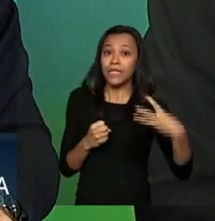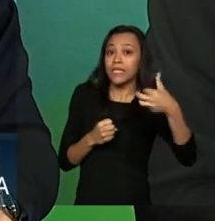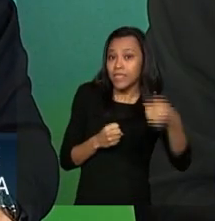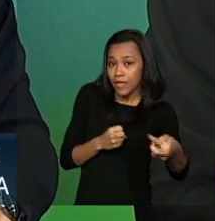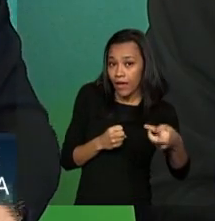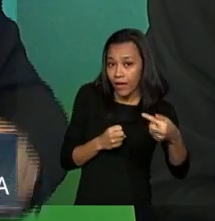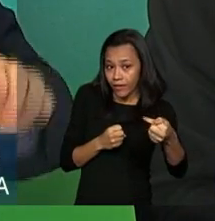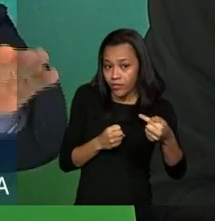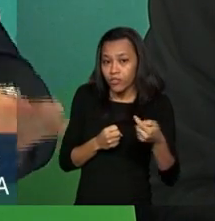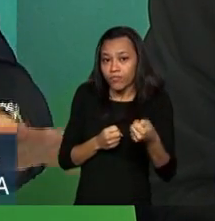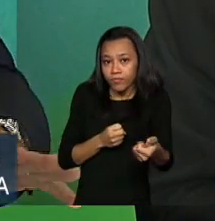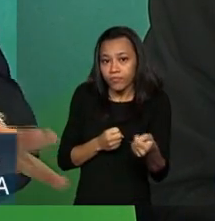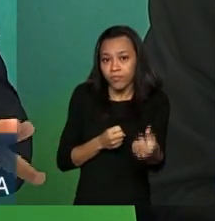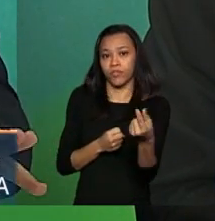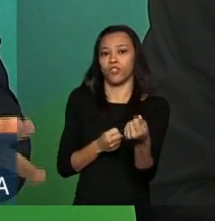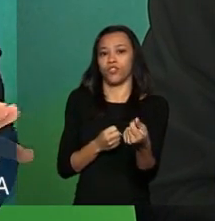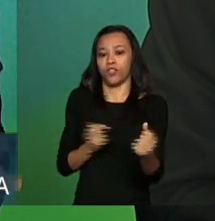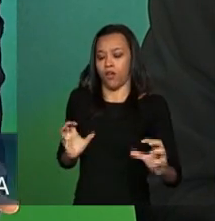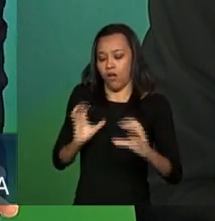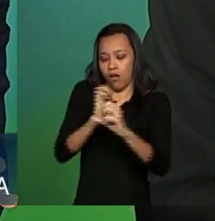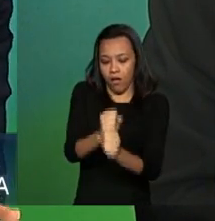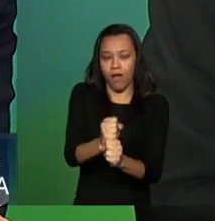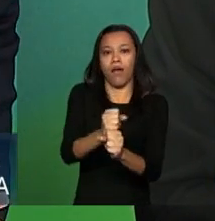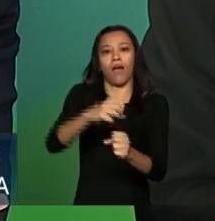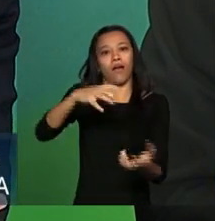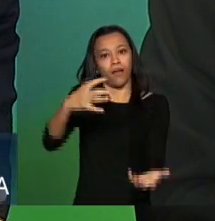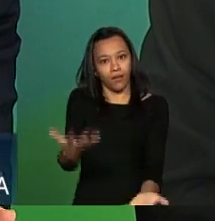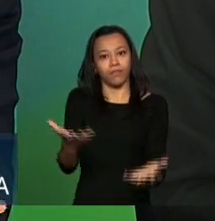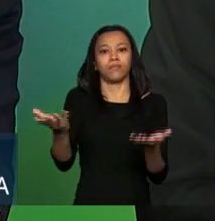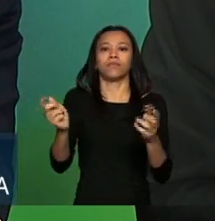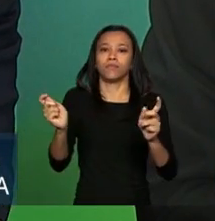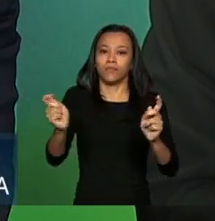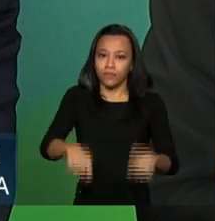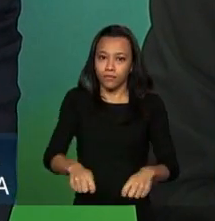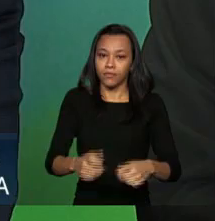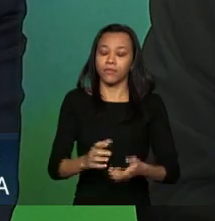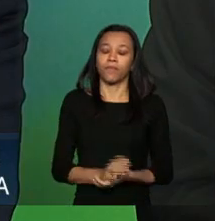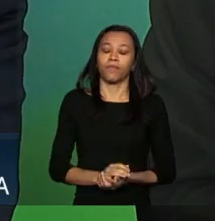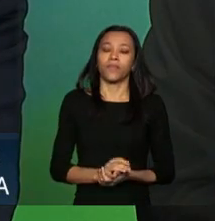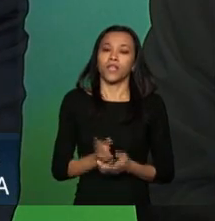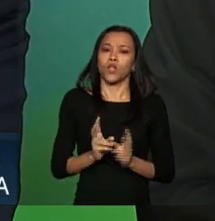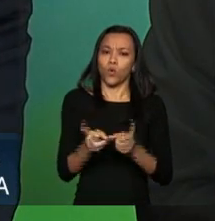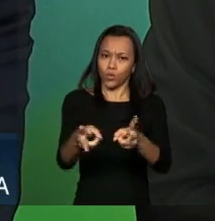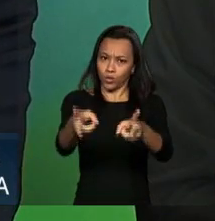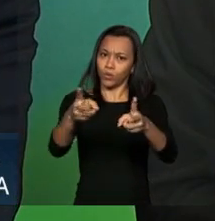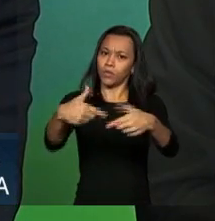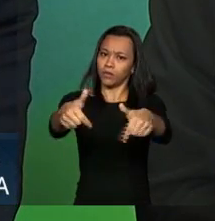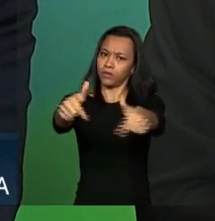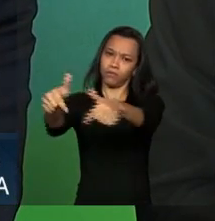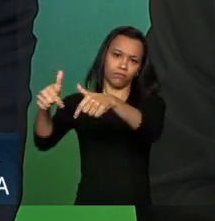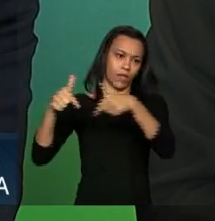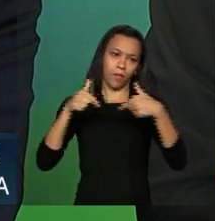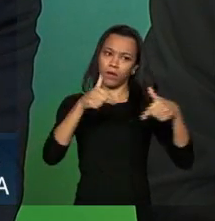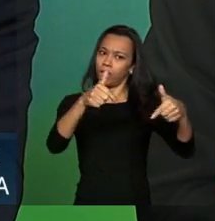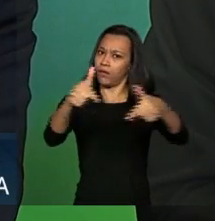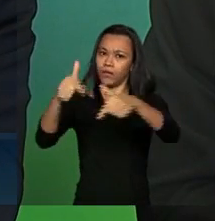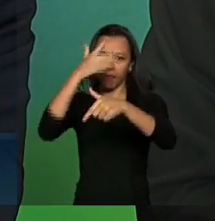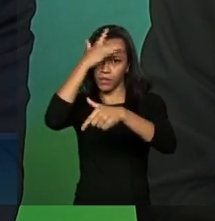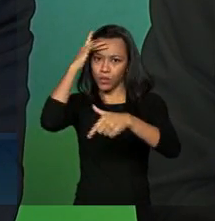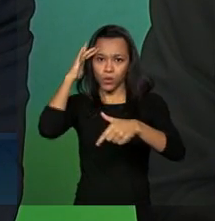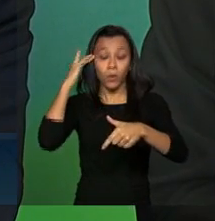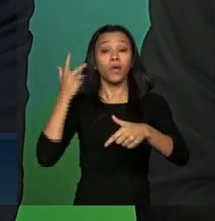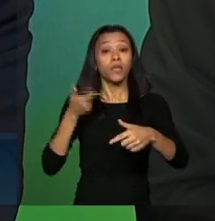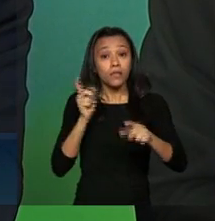anos de contribuição, mantidas as condições de pressão e temperatura. Ou seja, ele continua no mercado de trabalho, trabalhando e